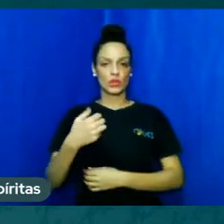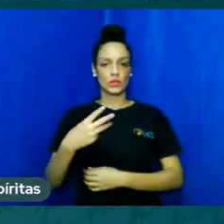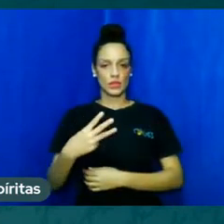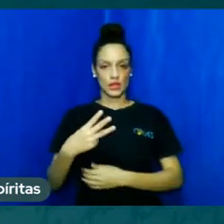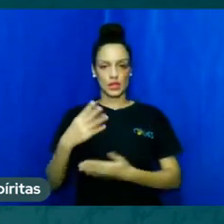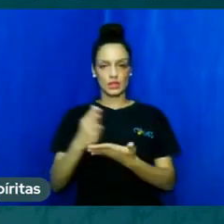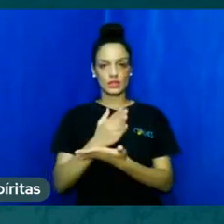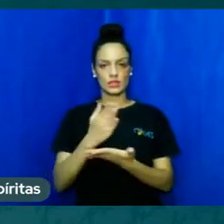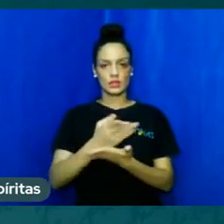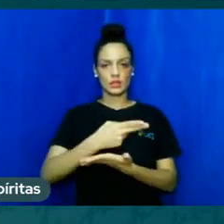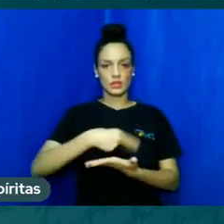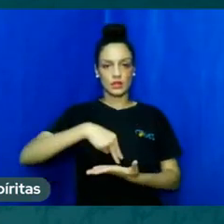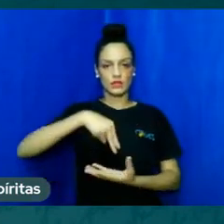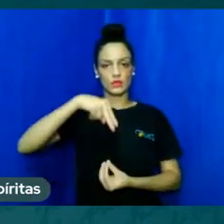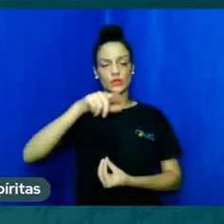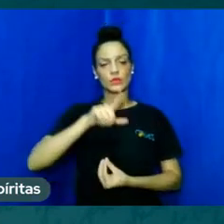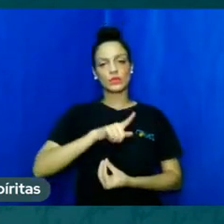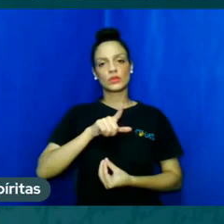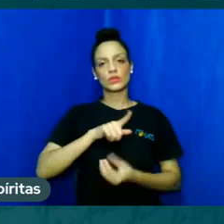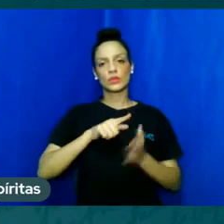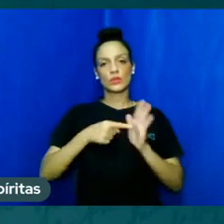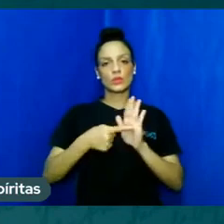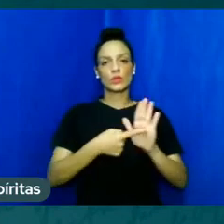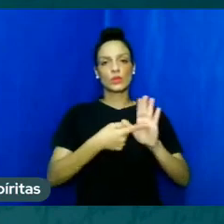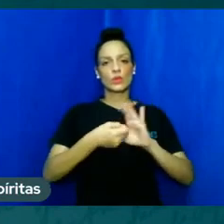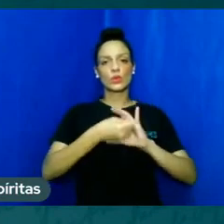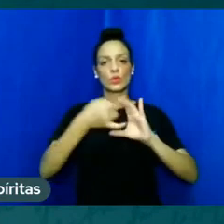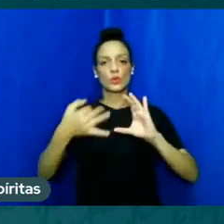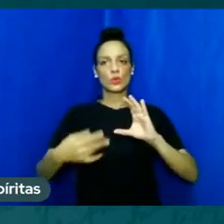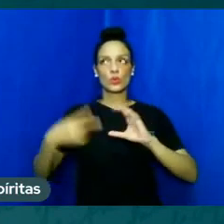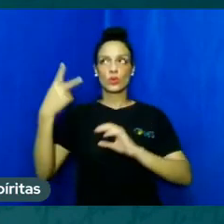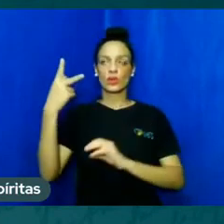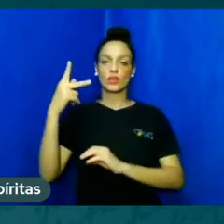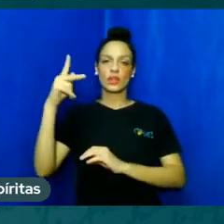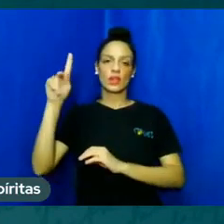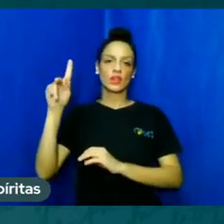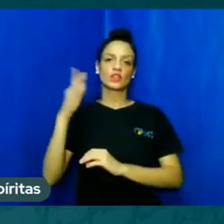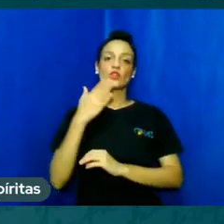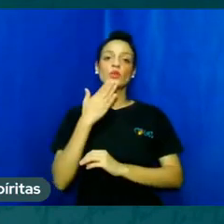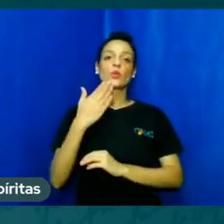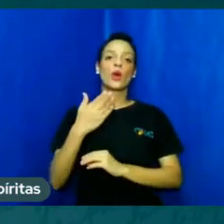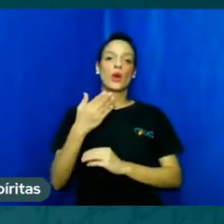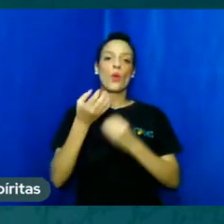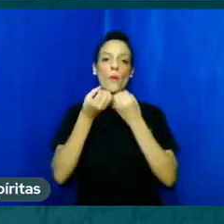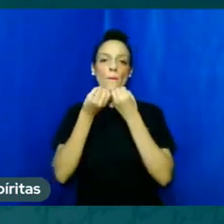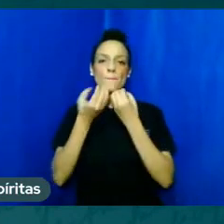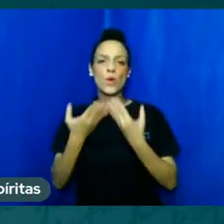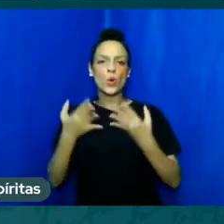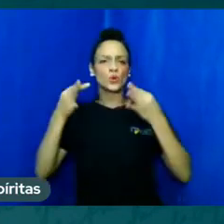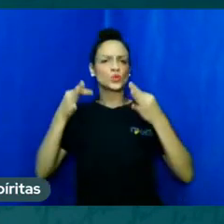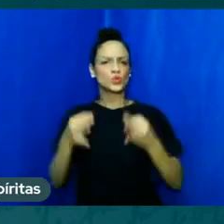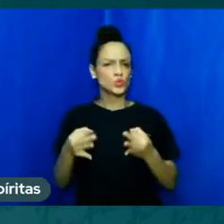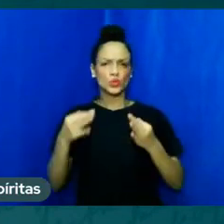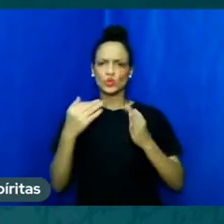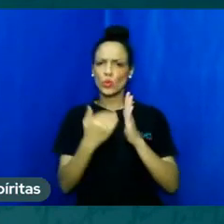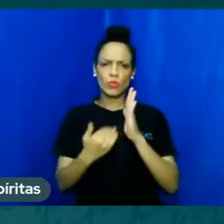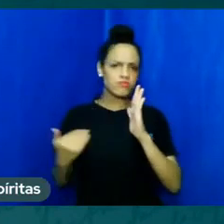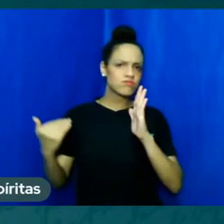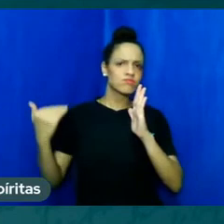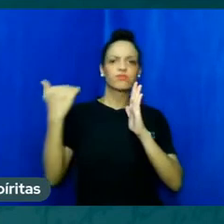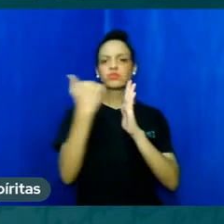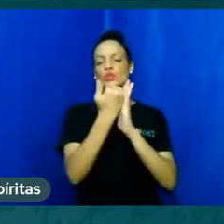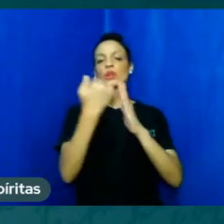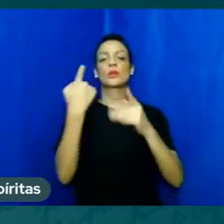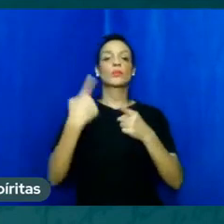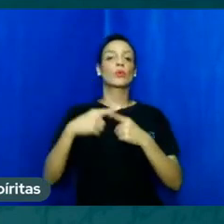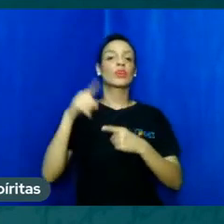atributos da divindade o soberanamente justo e bom pois a justiça de Deus é boa e a